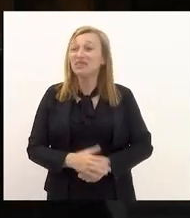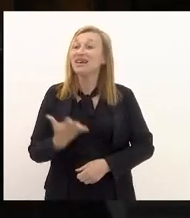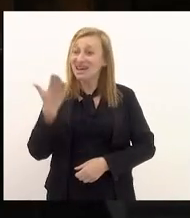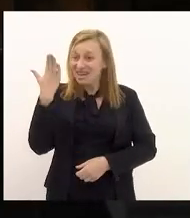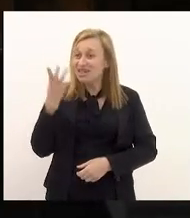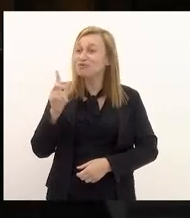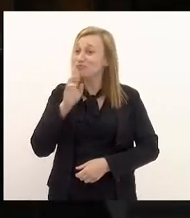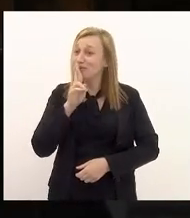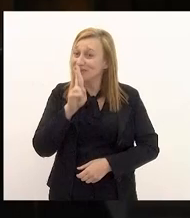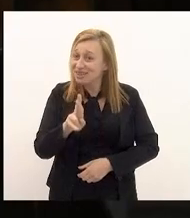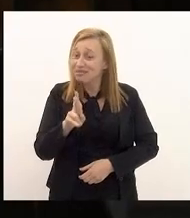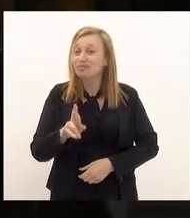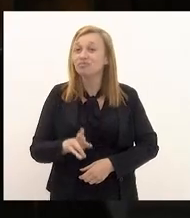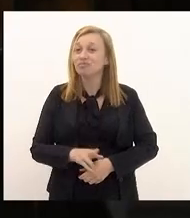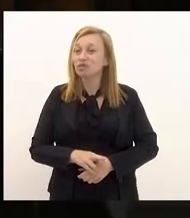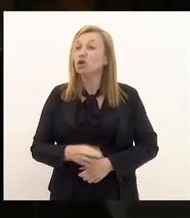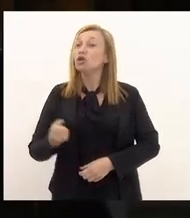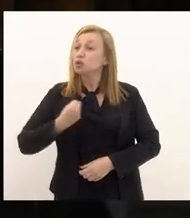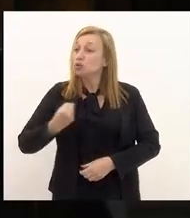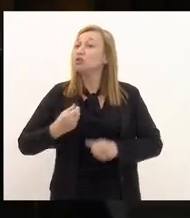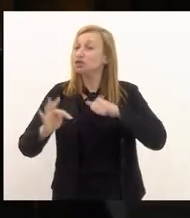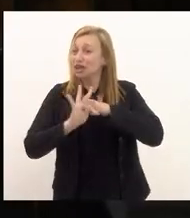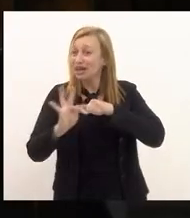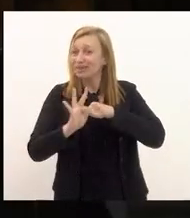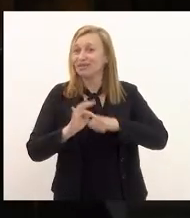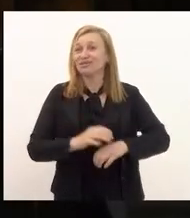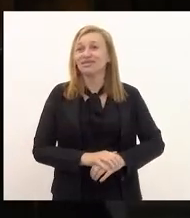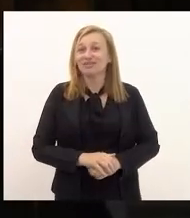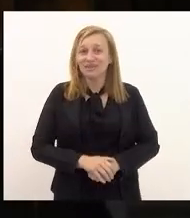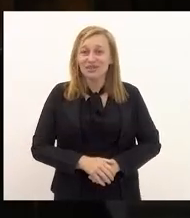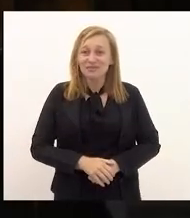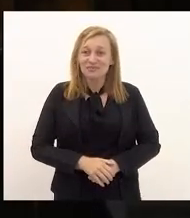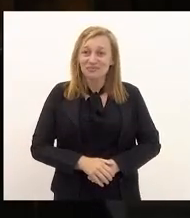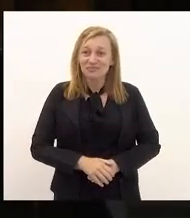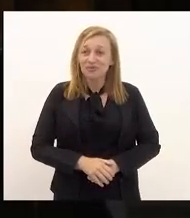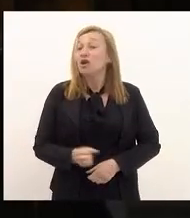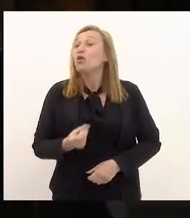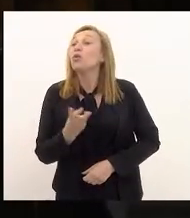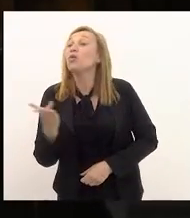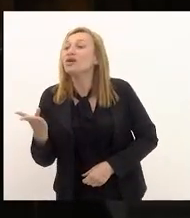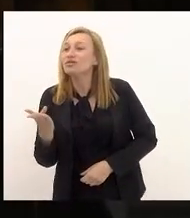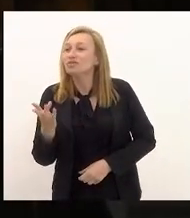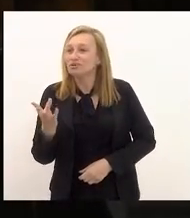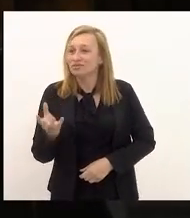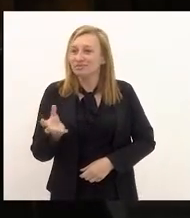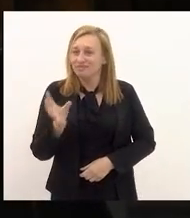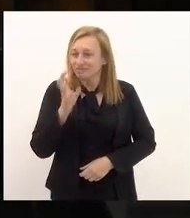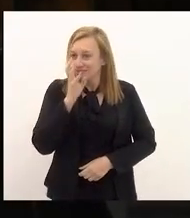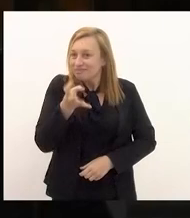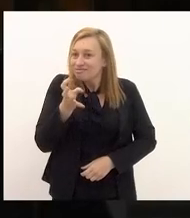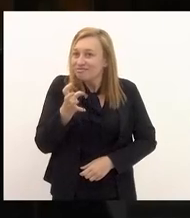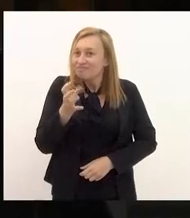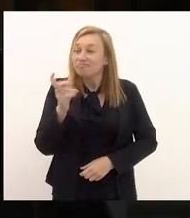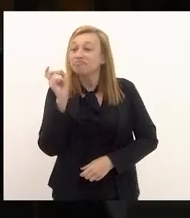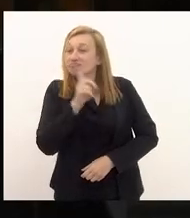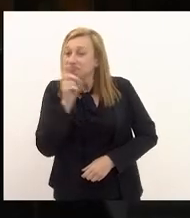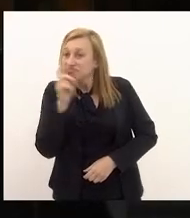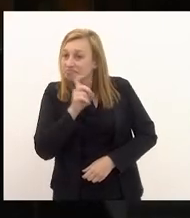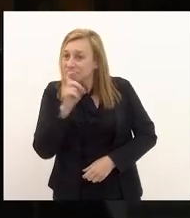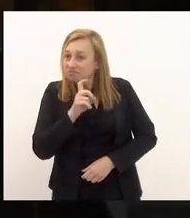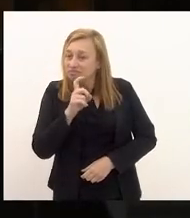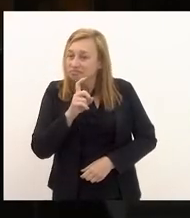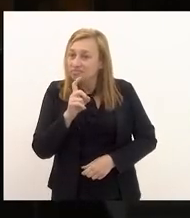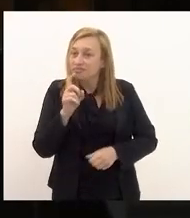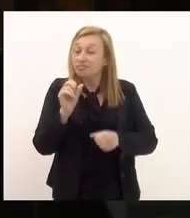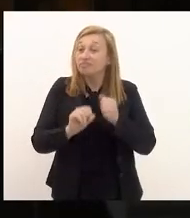responda com dados técnicos quanto as acusações mentirosas e levianas que a senhora